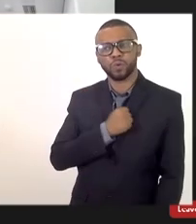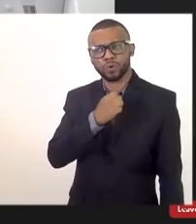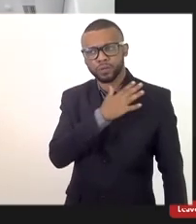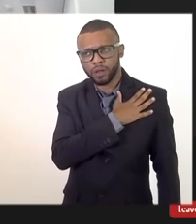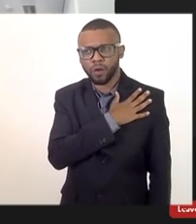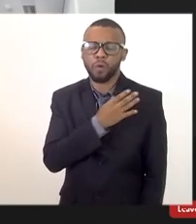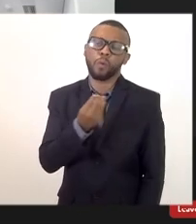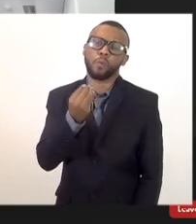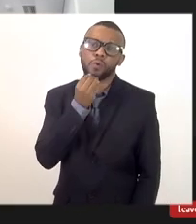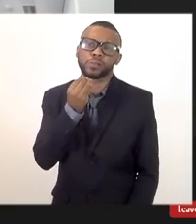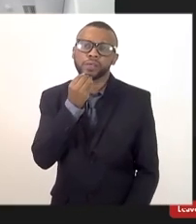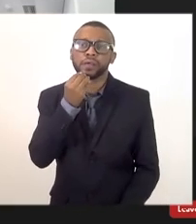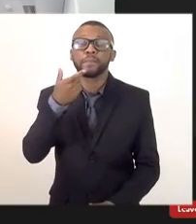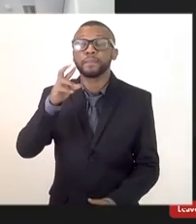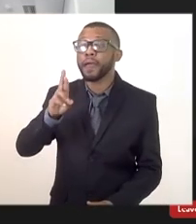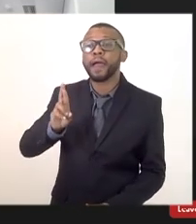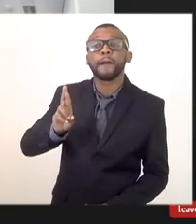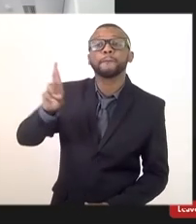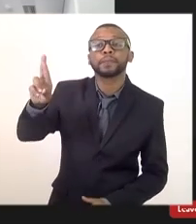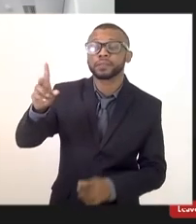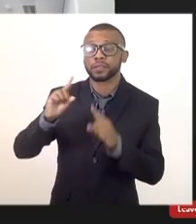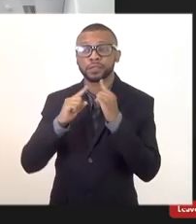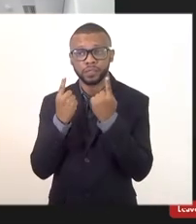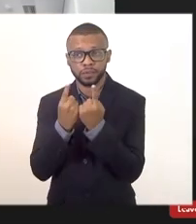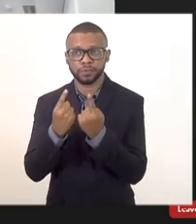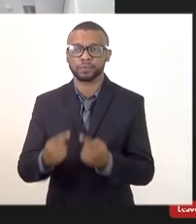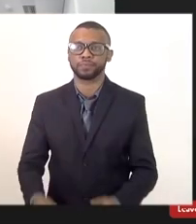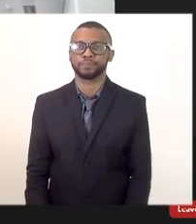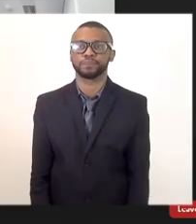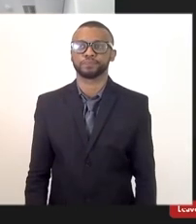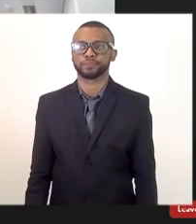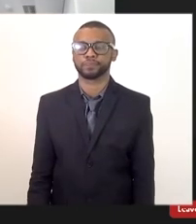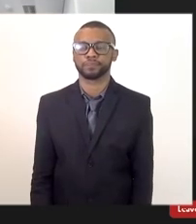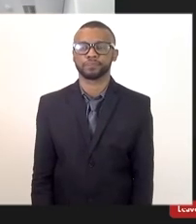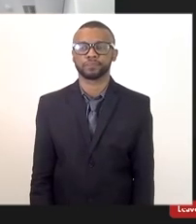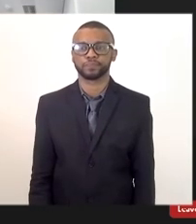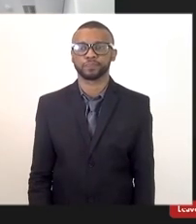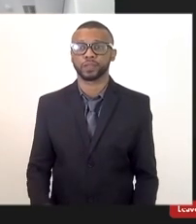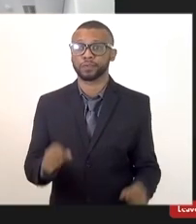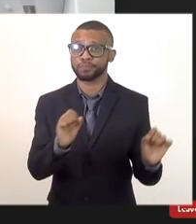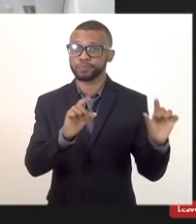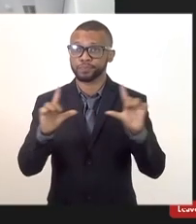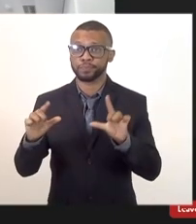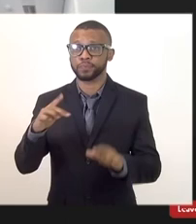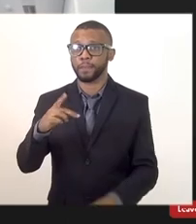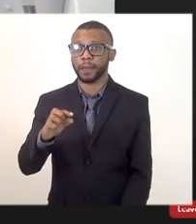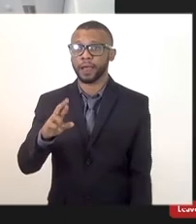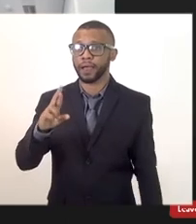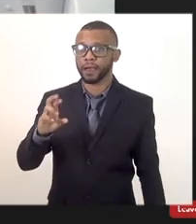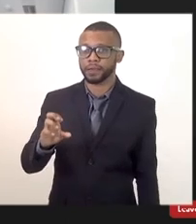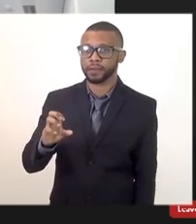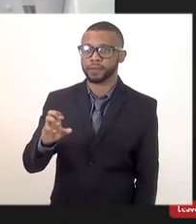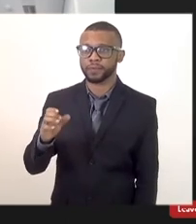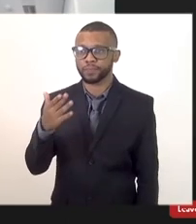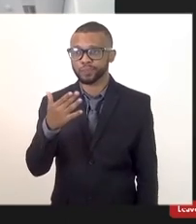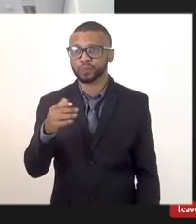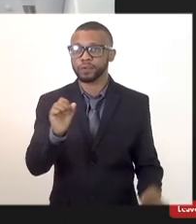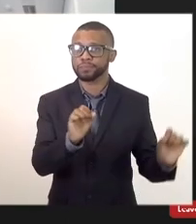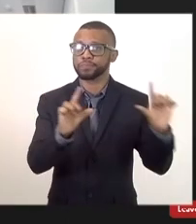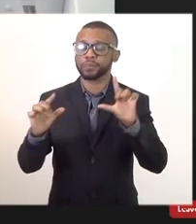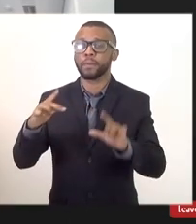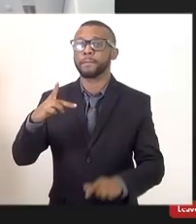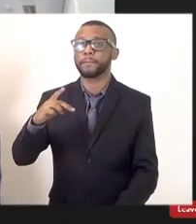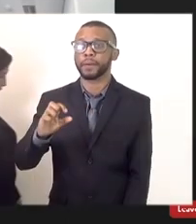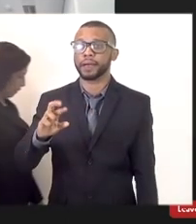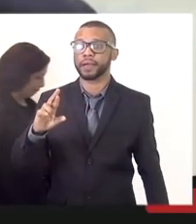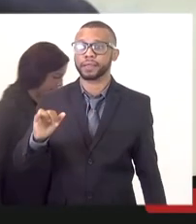me representasse na reunião obrigado secretário passar a palavra para o Péricles passar a palavra para o Péricles